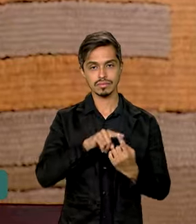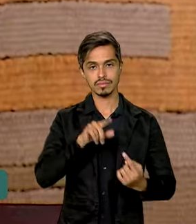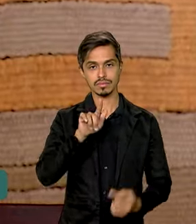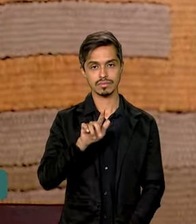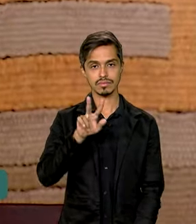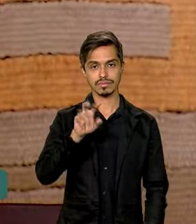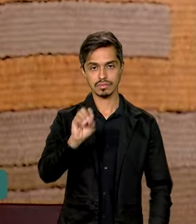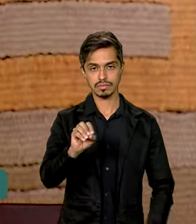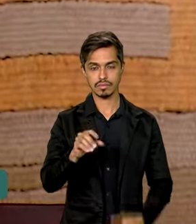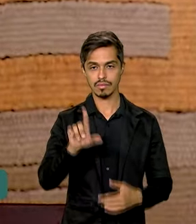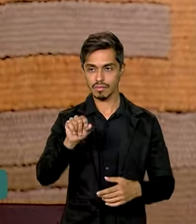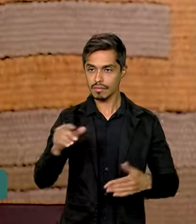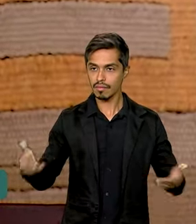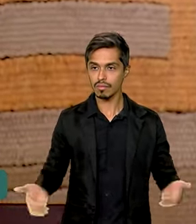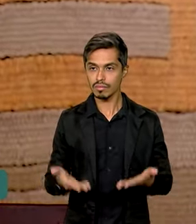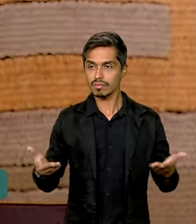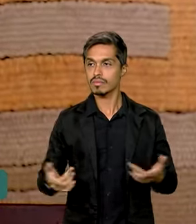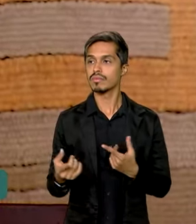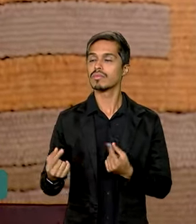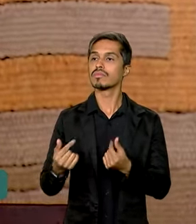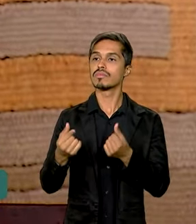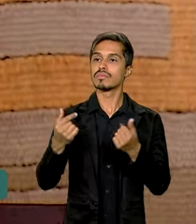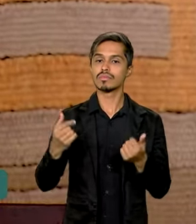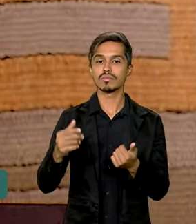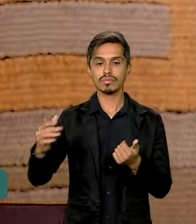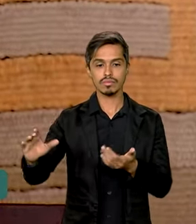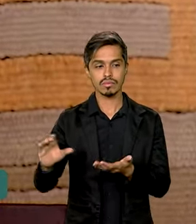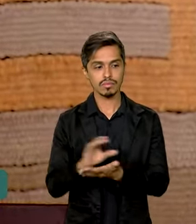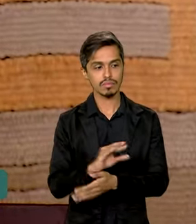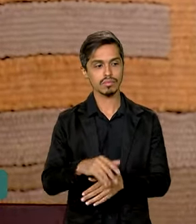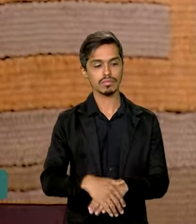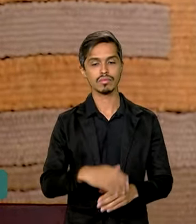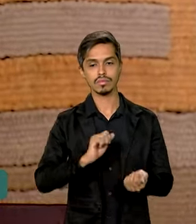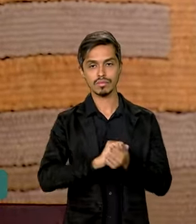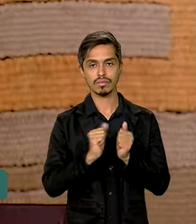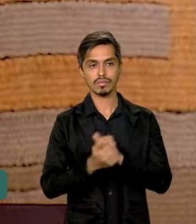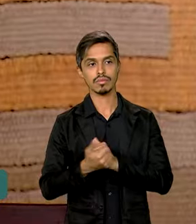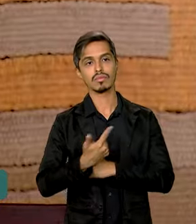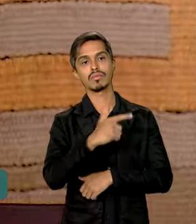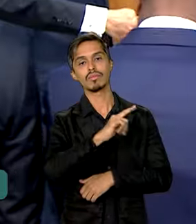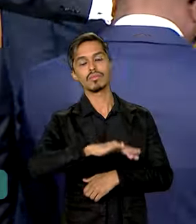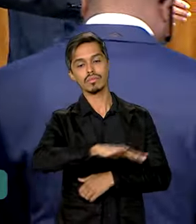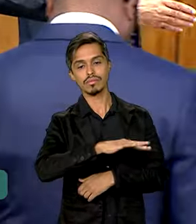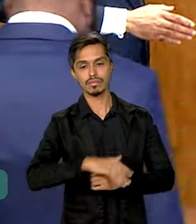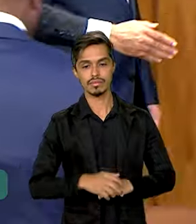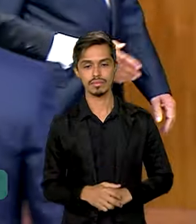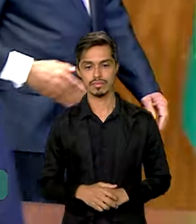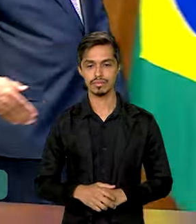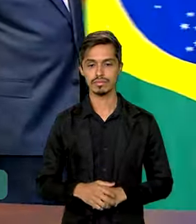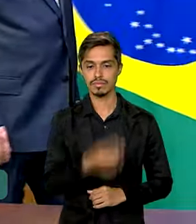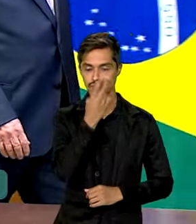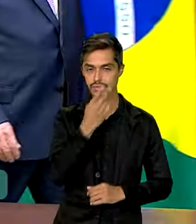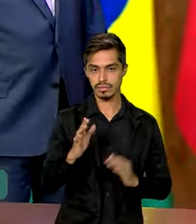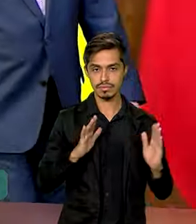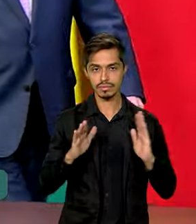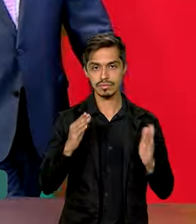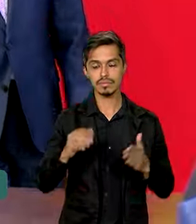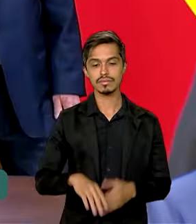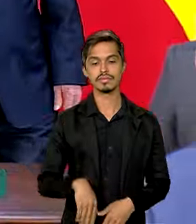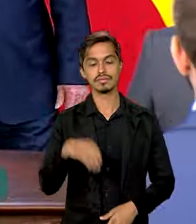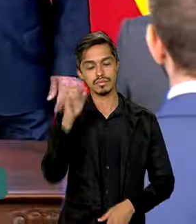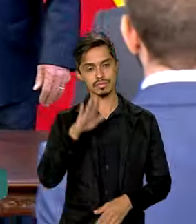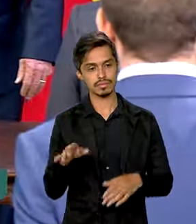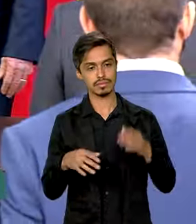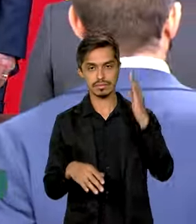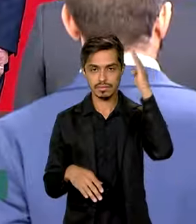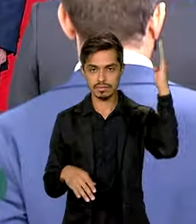mobilizar recursos para ampliá-las e adaptá-las a outras realidades. Durante a visita, Brasil e Benin